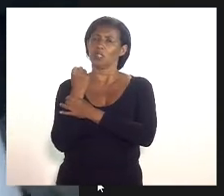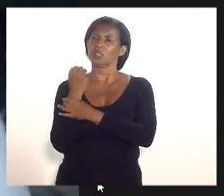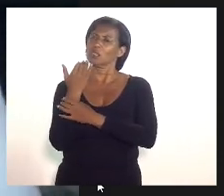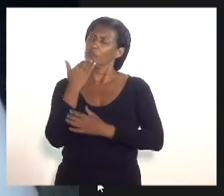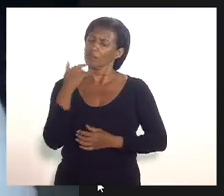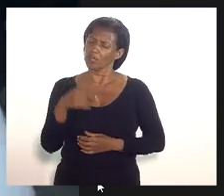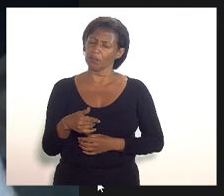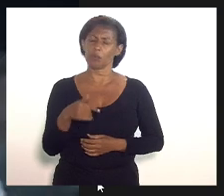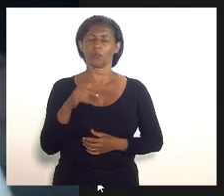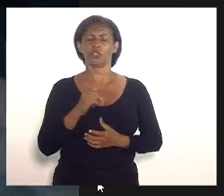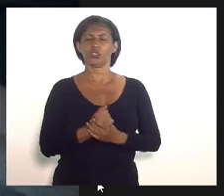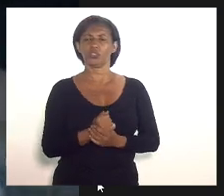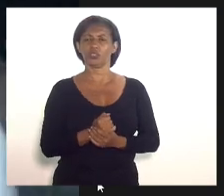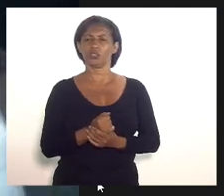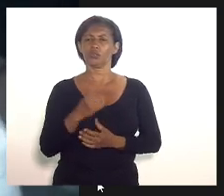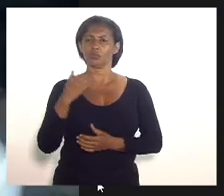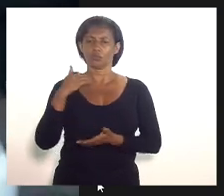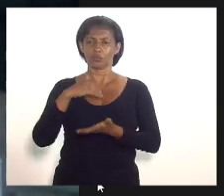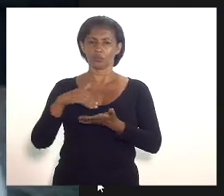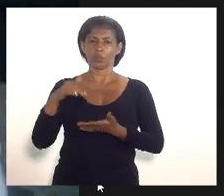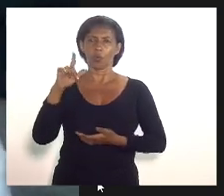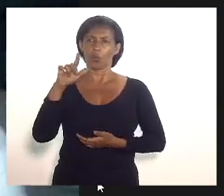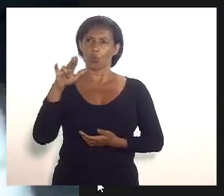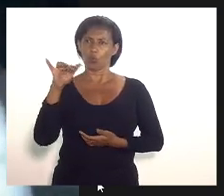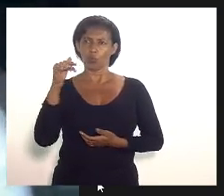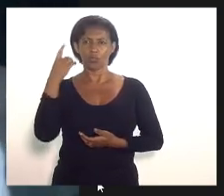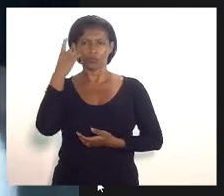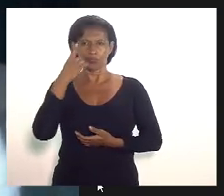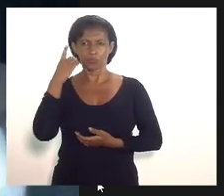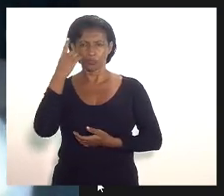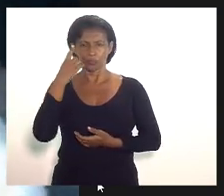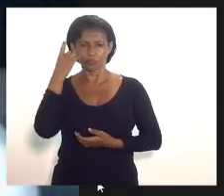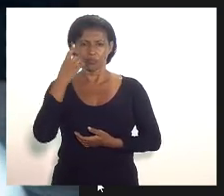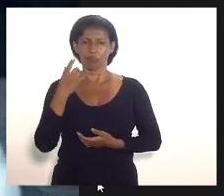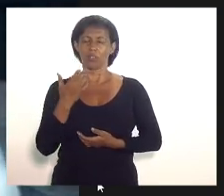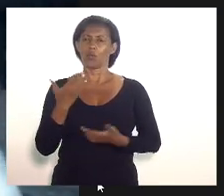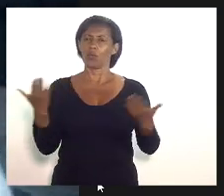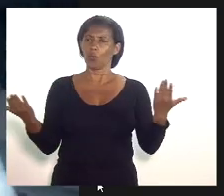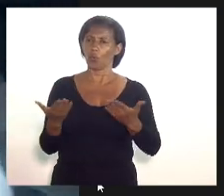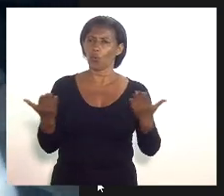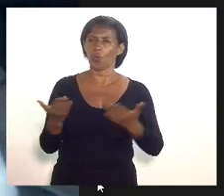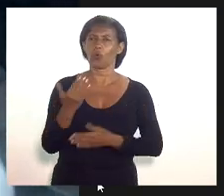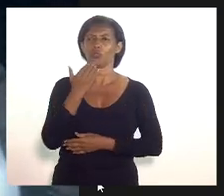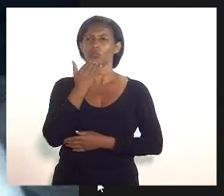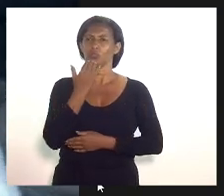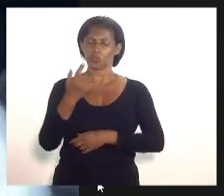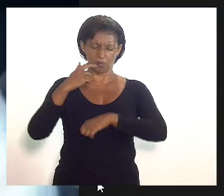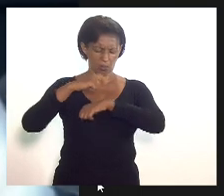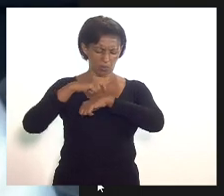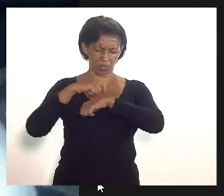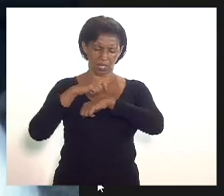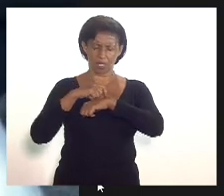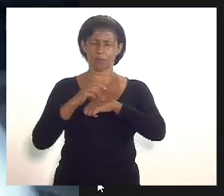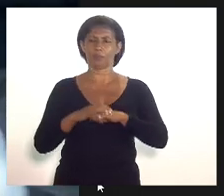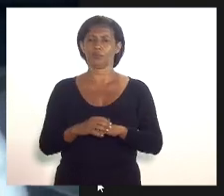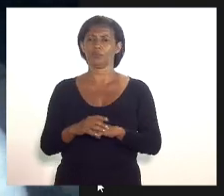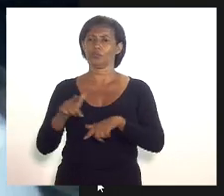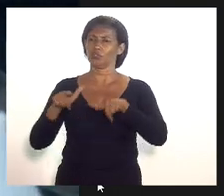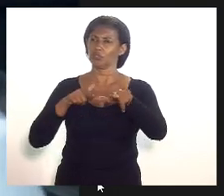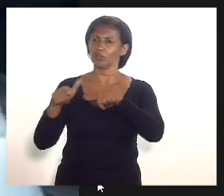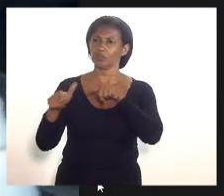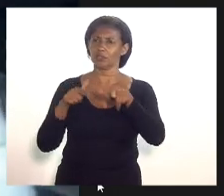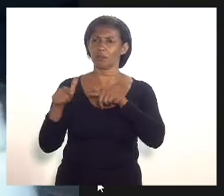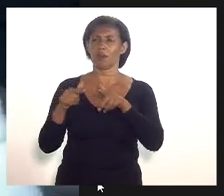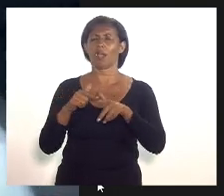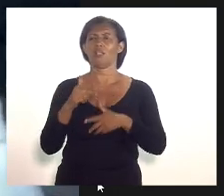meu apelo deputado Luiz Paulo eu resolvi fazer uso hoje do expediente final do meu tempo do expediente final justamente para deixar